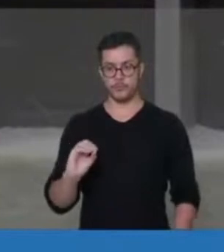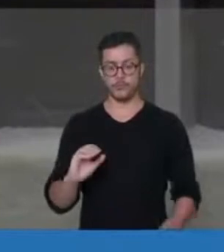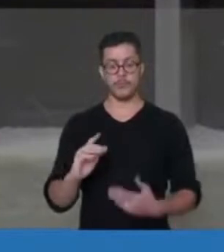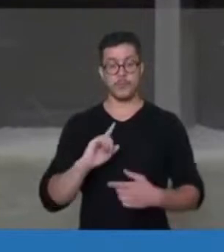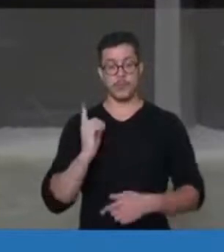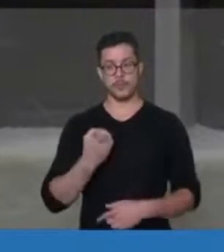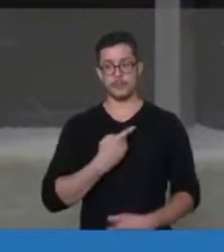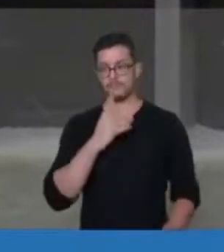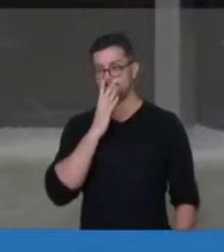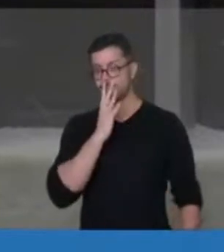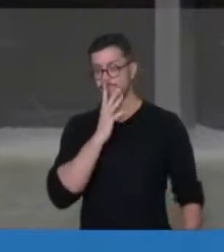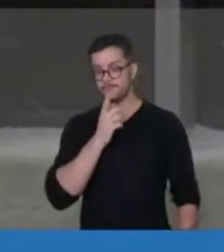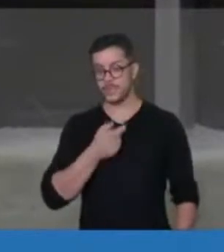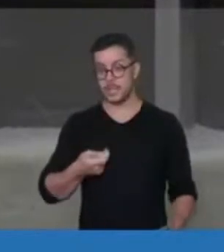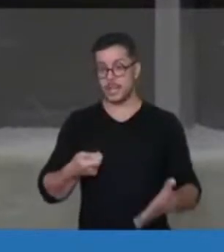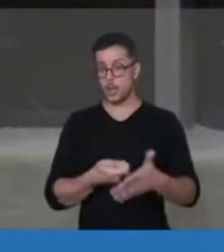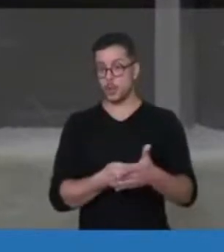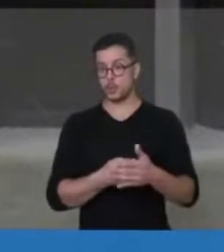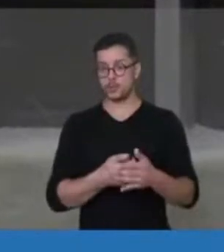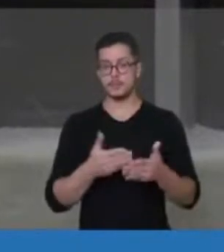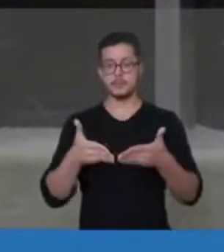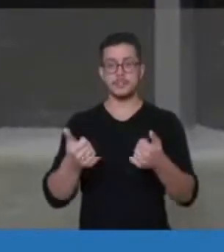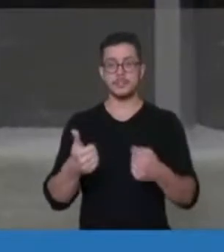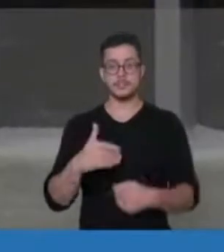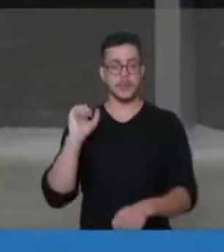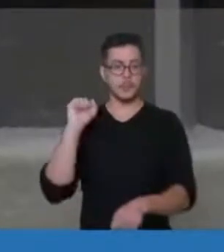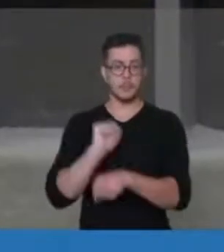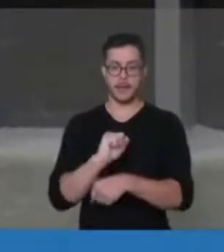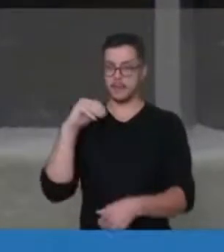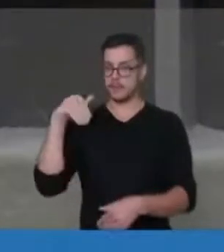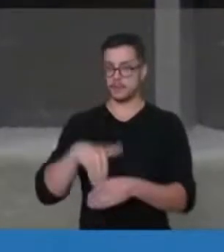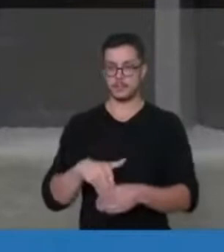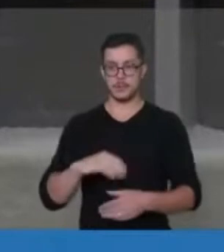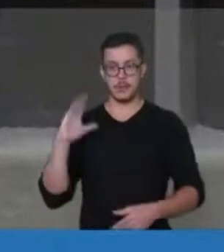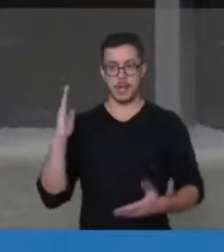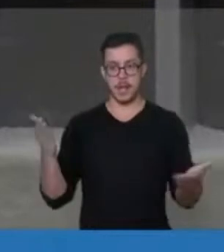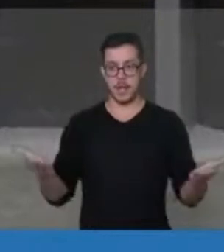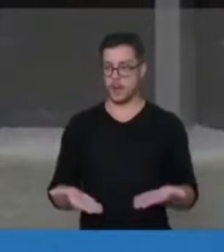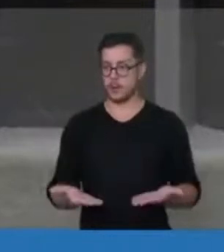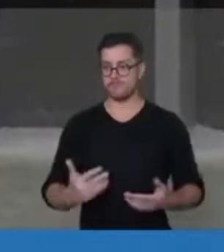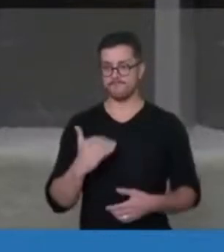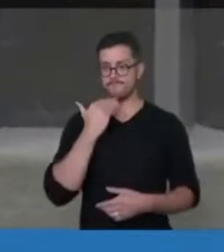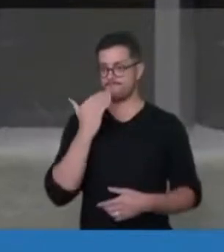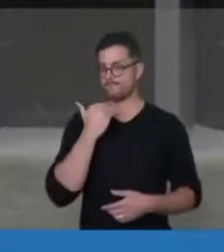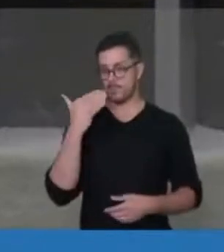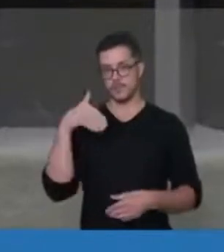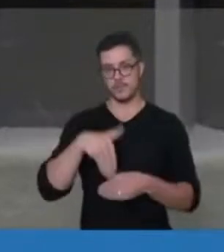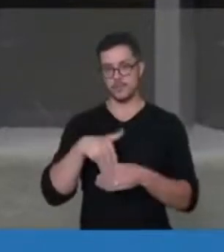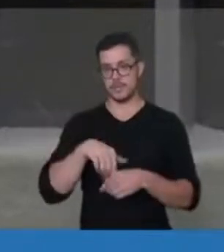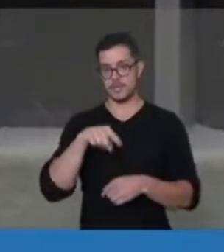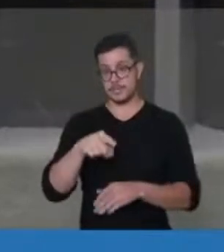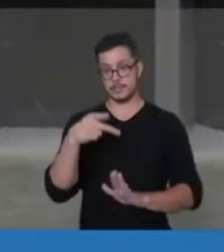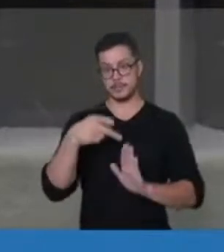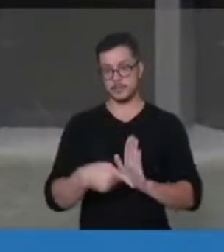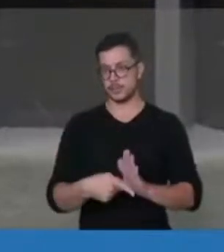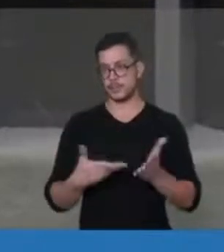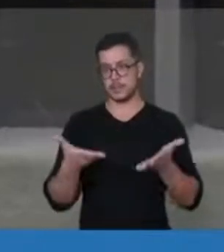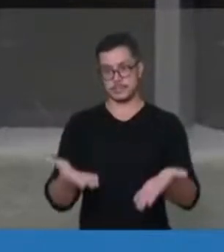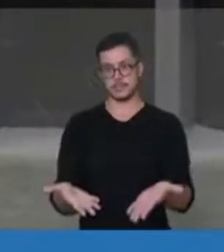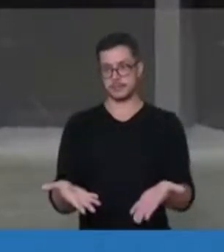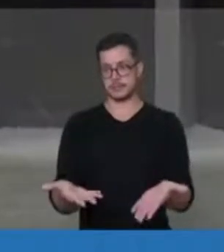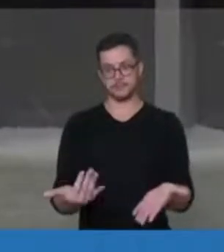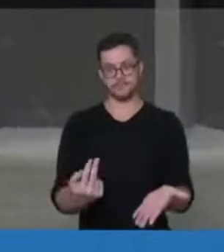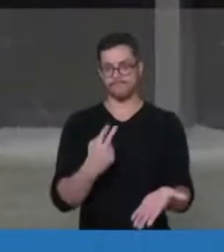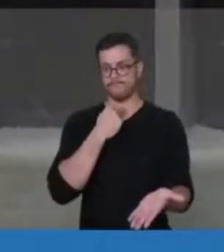denúncia e o nosso pedido para que essa votação seja suspensa imediatamente, numa condição política. se votar um projeto tão grave como esse,